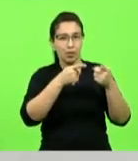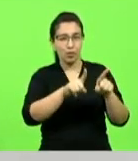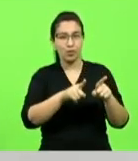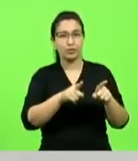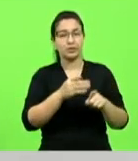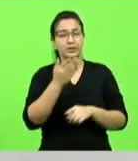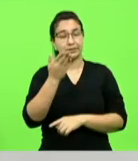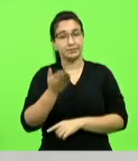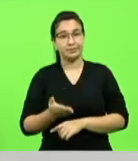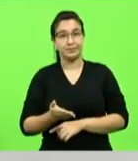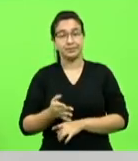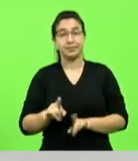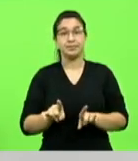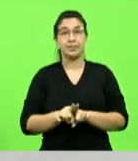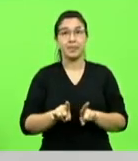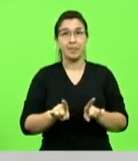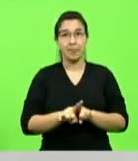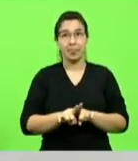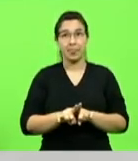e também por ter